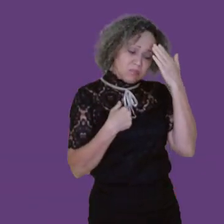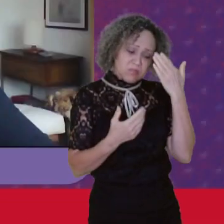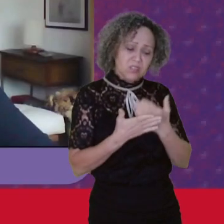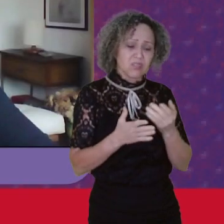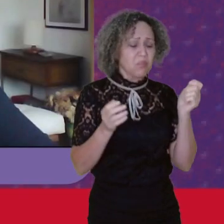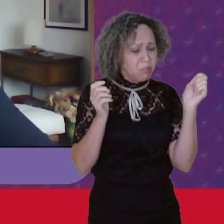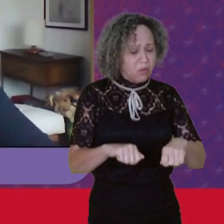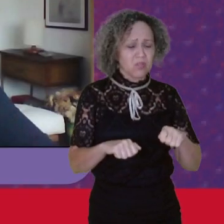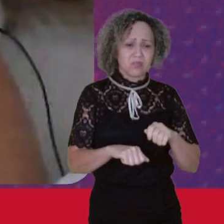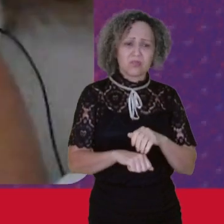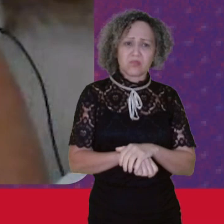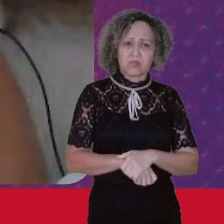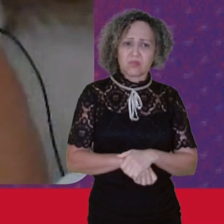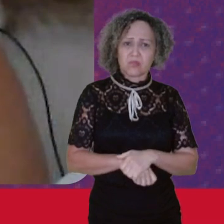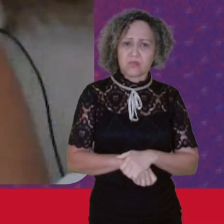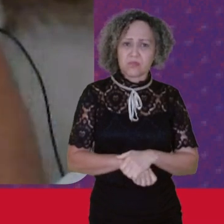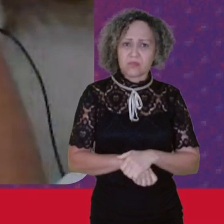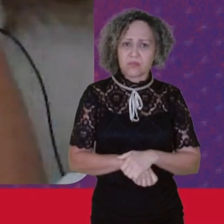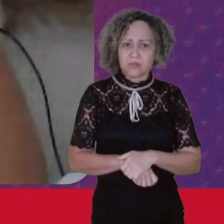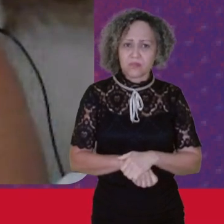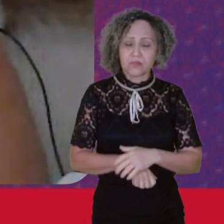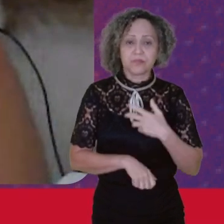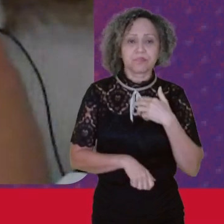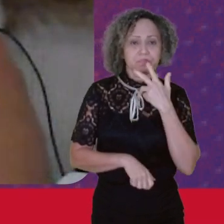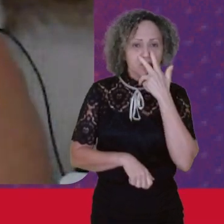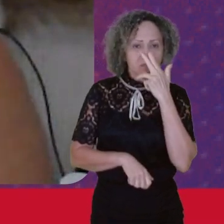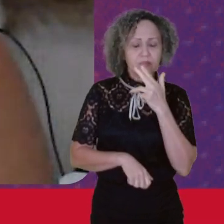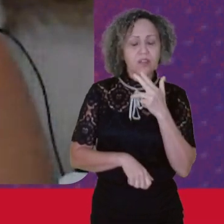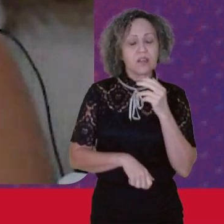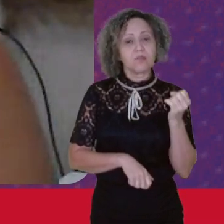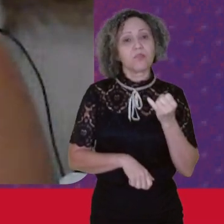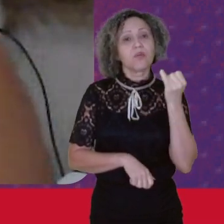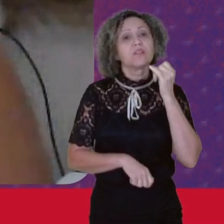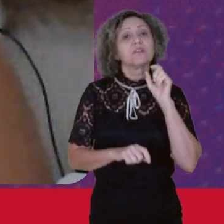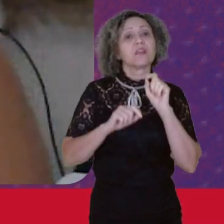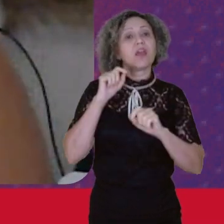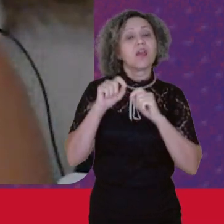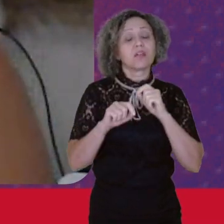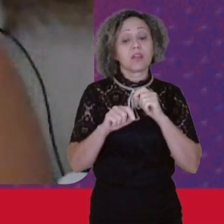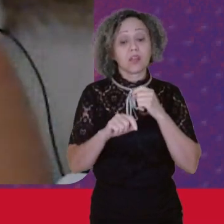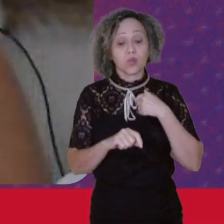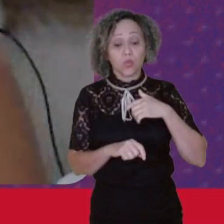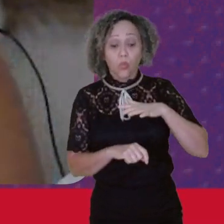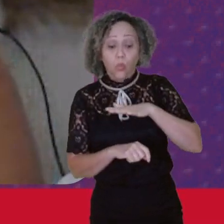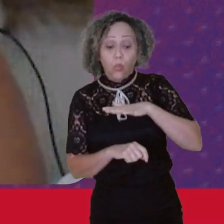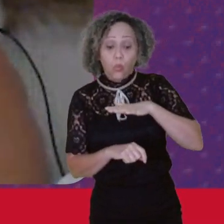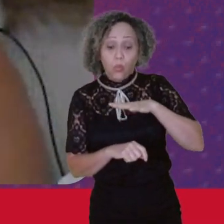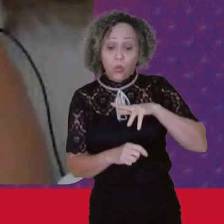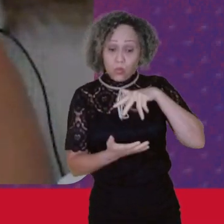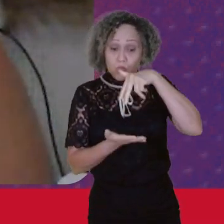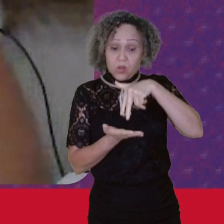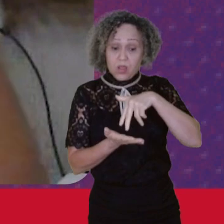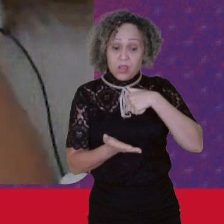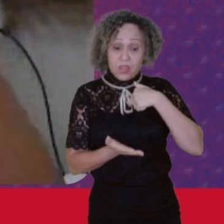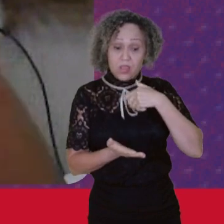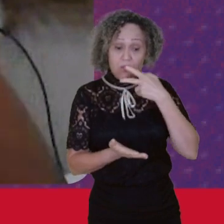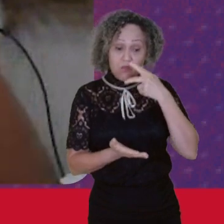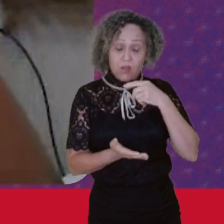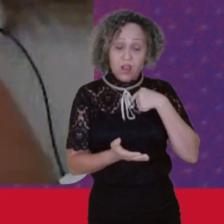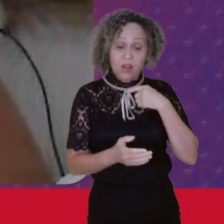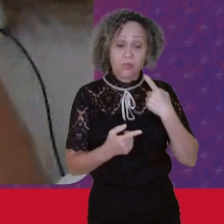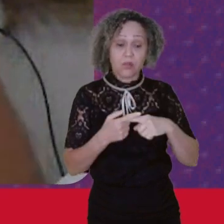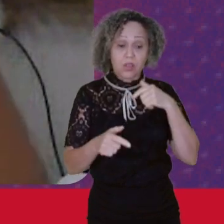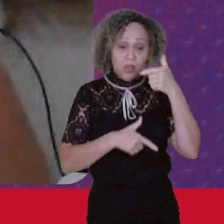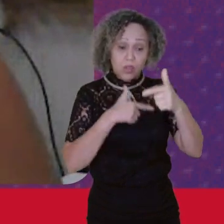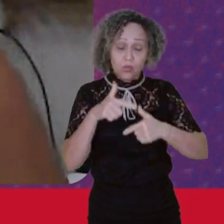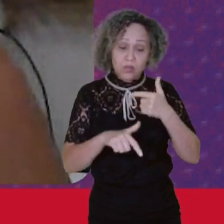Acho que é importante Trazer em relação Ao desemprego E daí a partir Do espaço Que eu falo Que é o campo Que eu sou do Movimento Trabalhadores